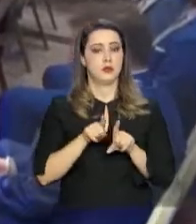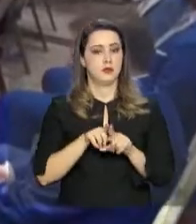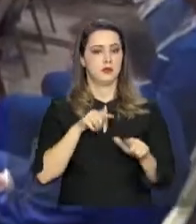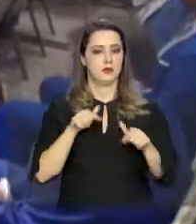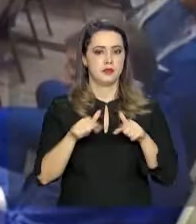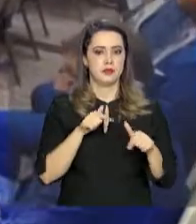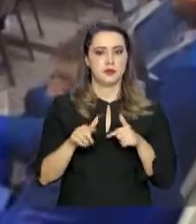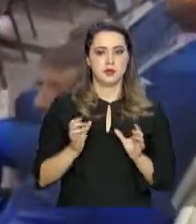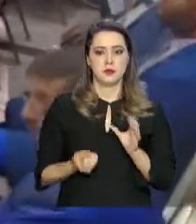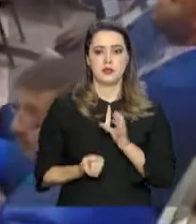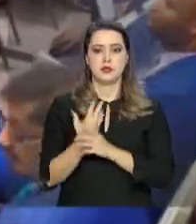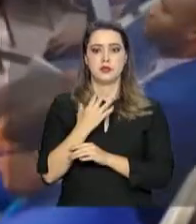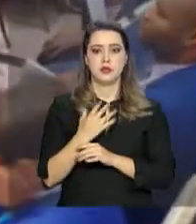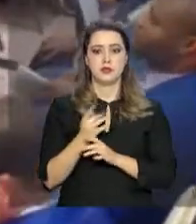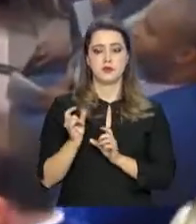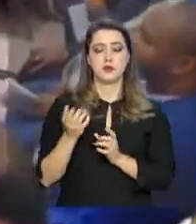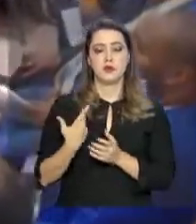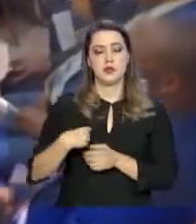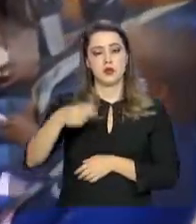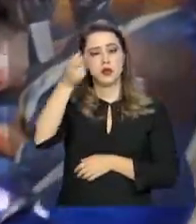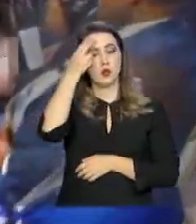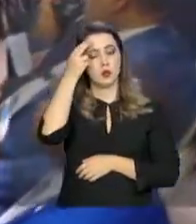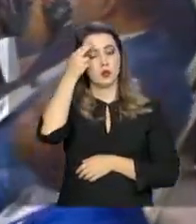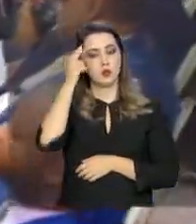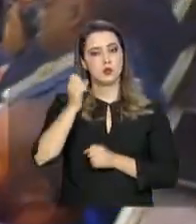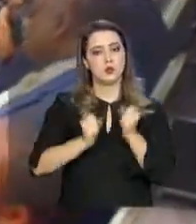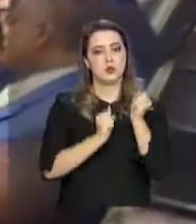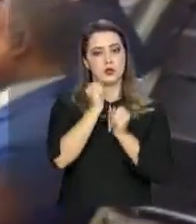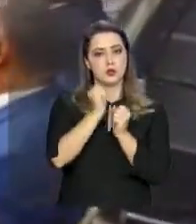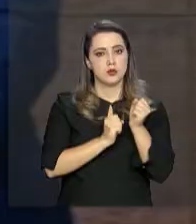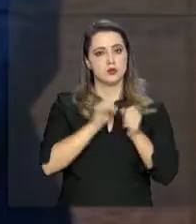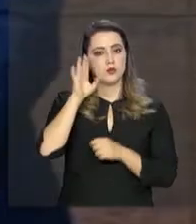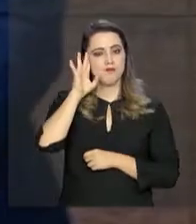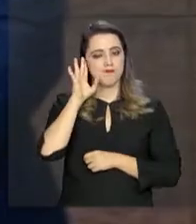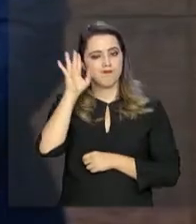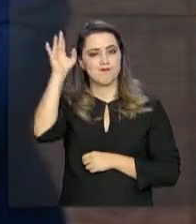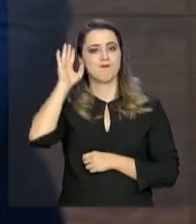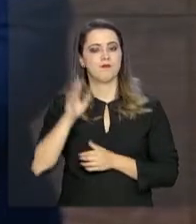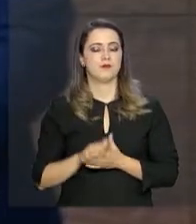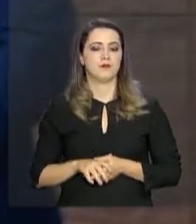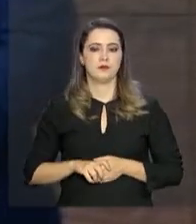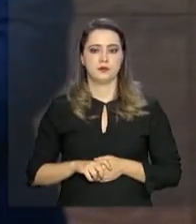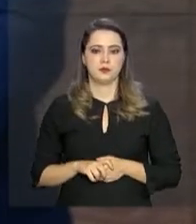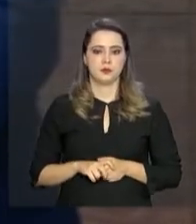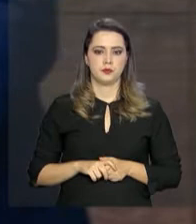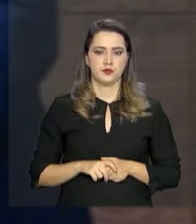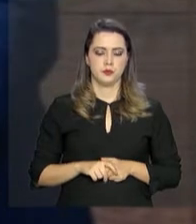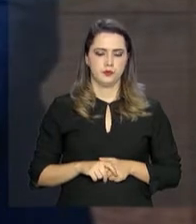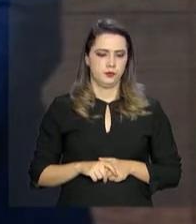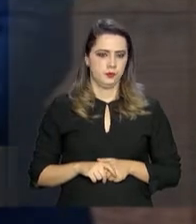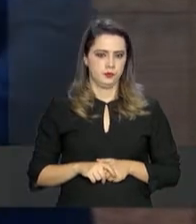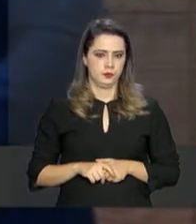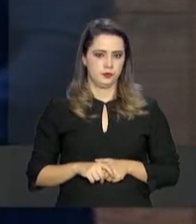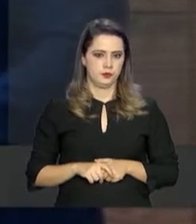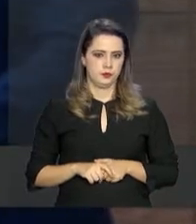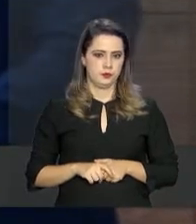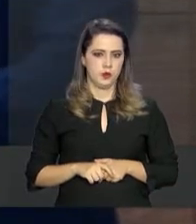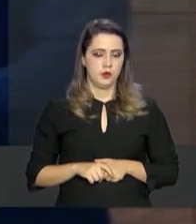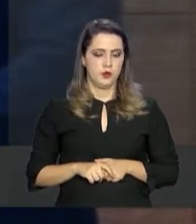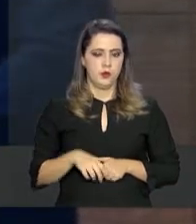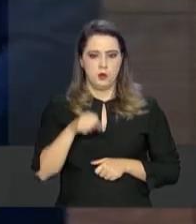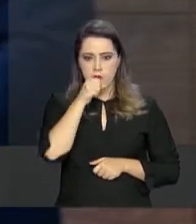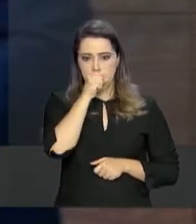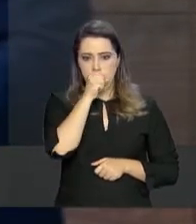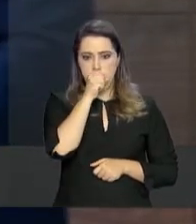para criar um mercado comum de cultura e indústrias criativas. O caminho da mobilidade, que não é outra